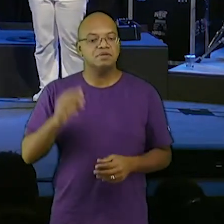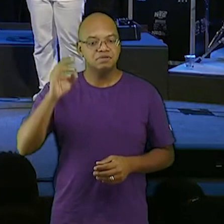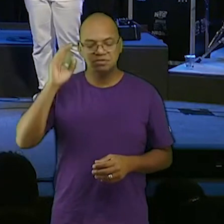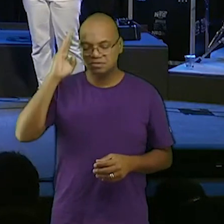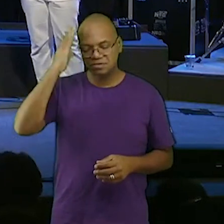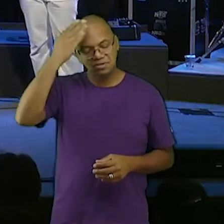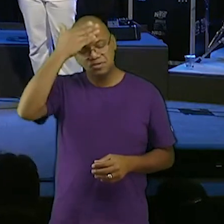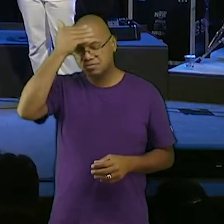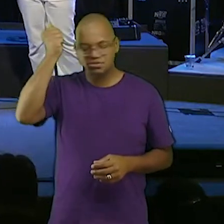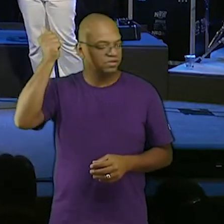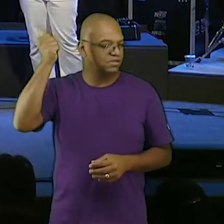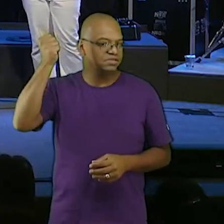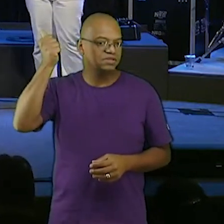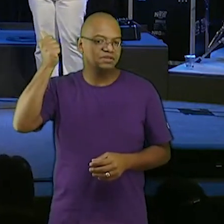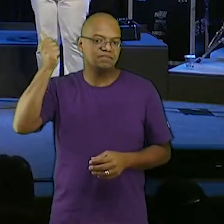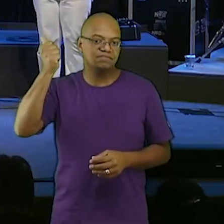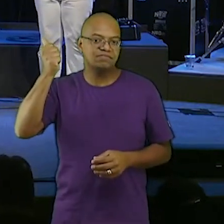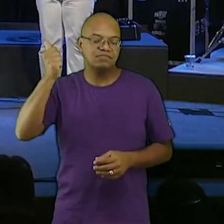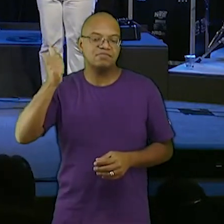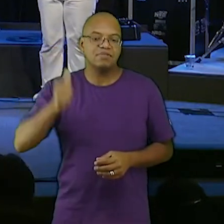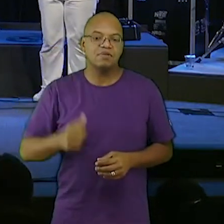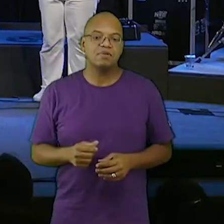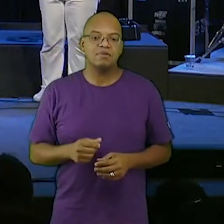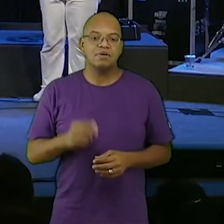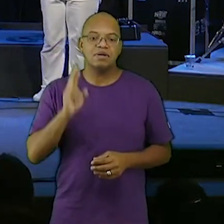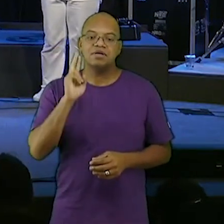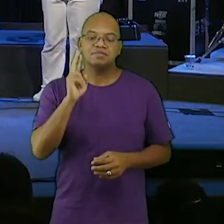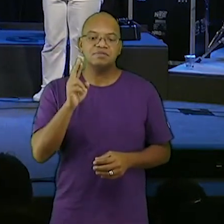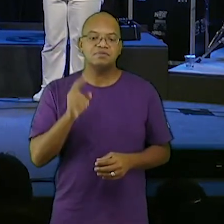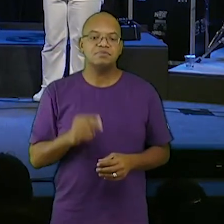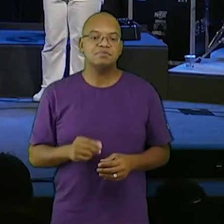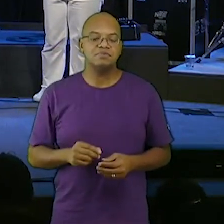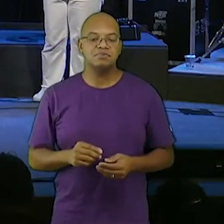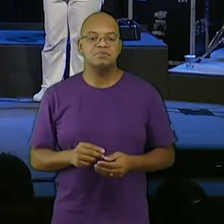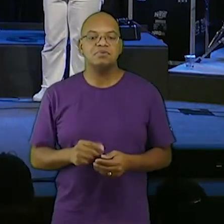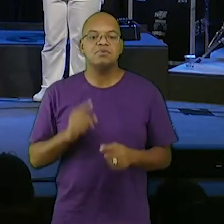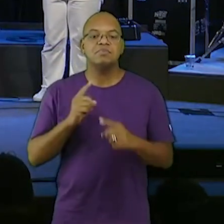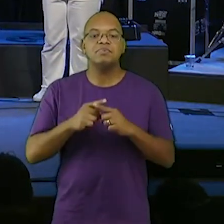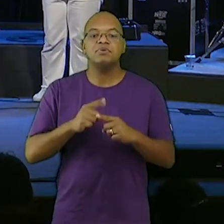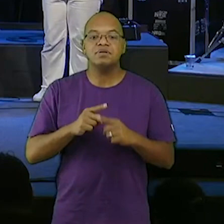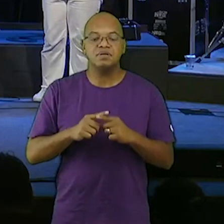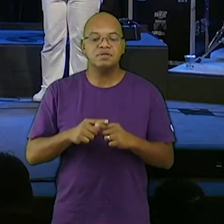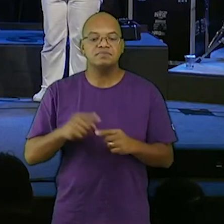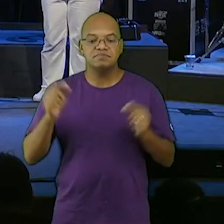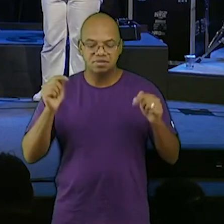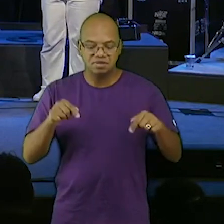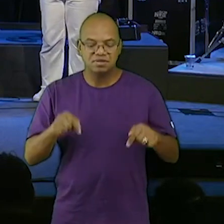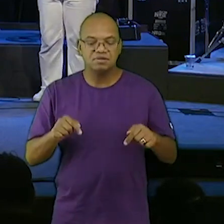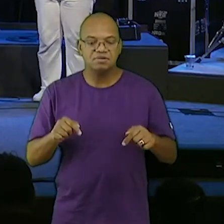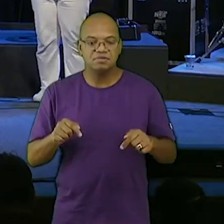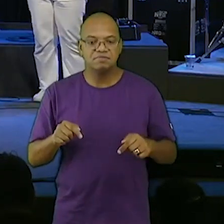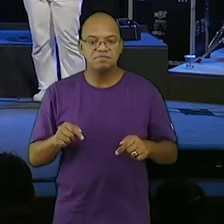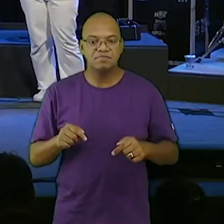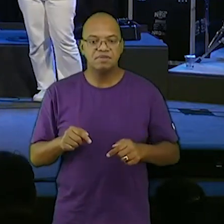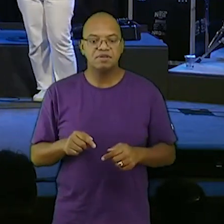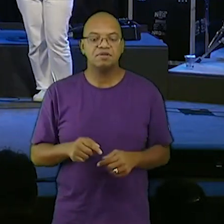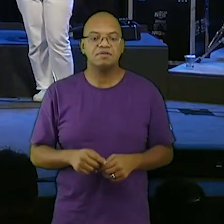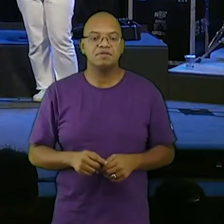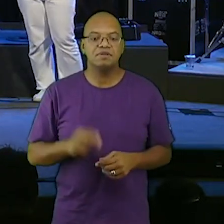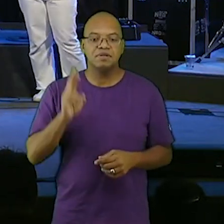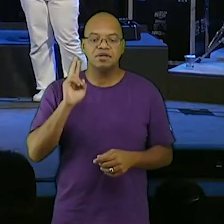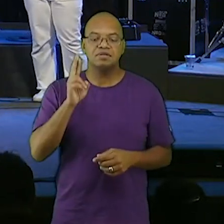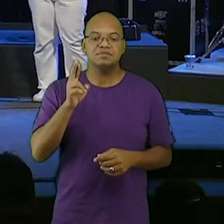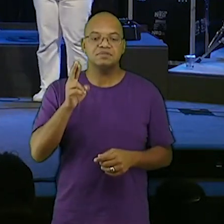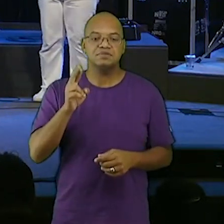a razão de estar aqui não é a celebração a gente celebra mas a razão é Jesus Cristo nós vamos continuar